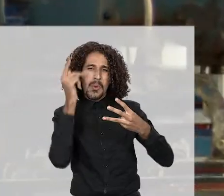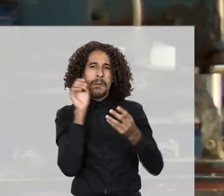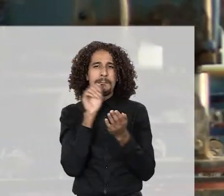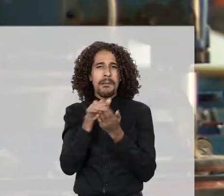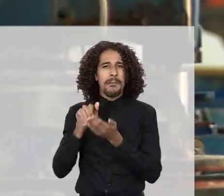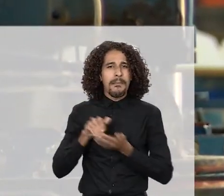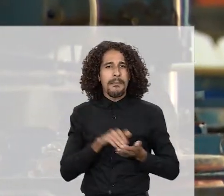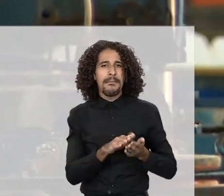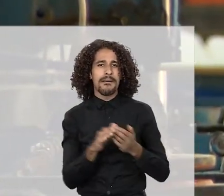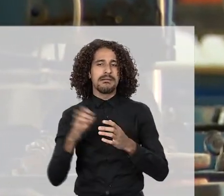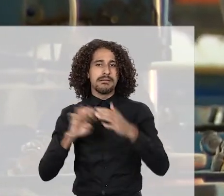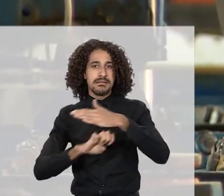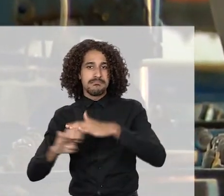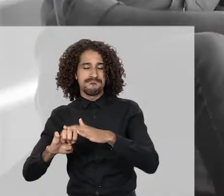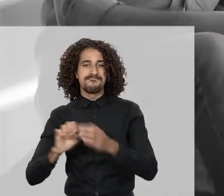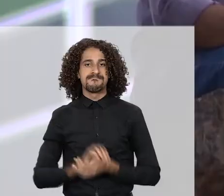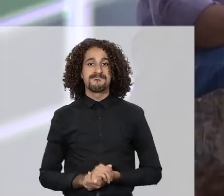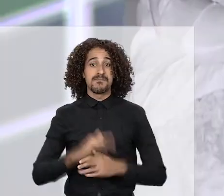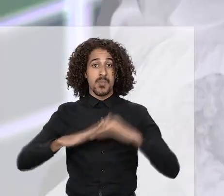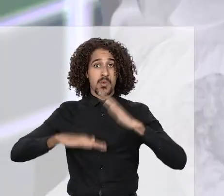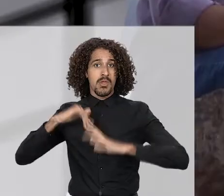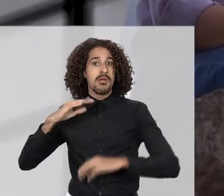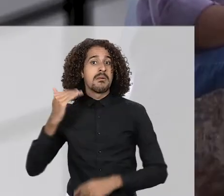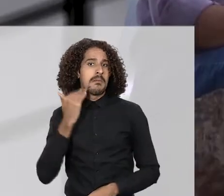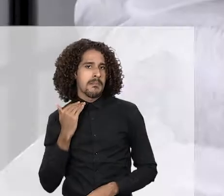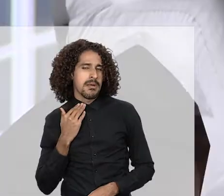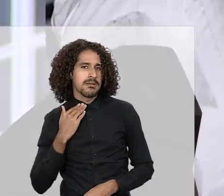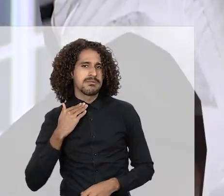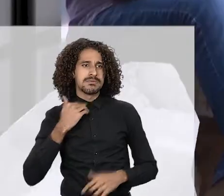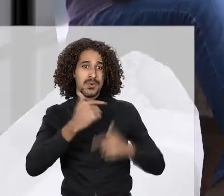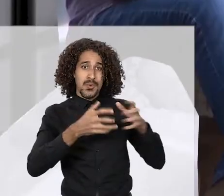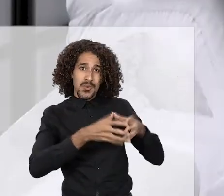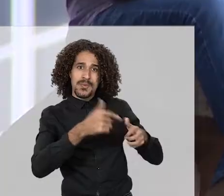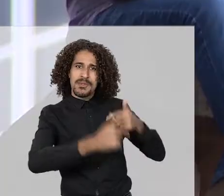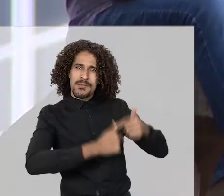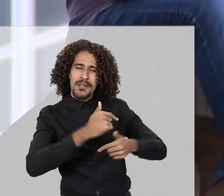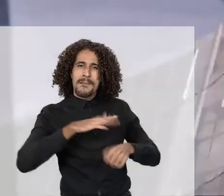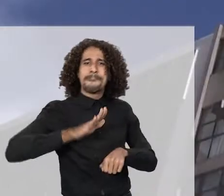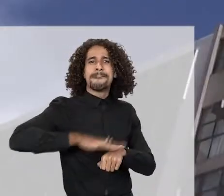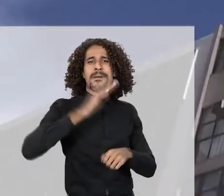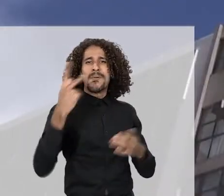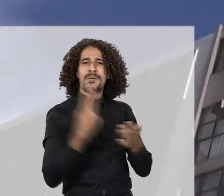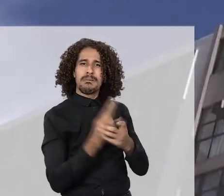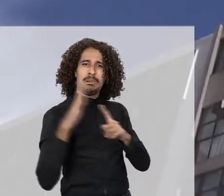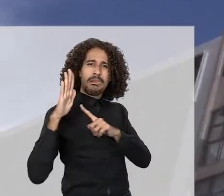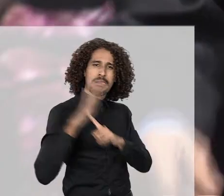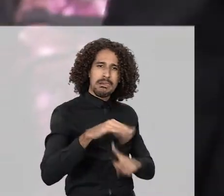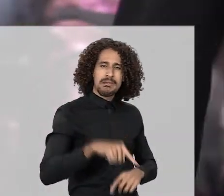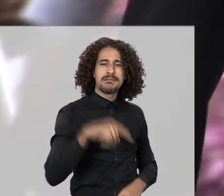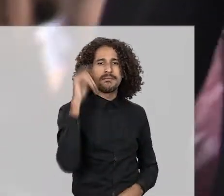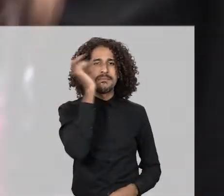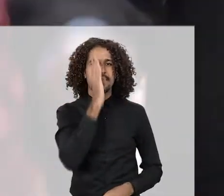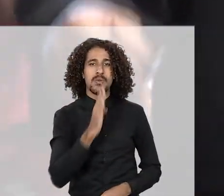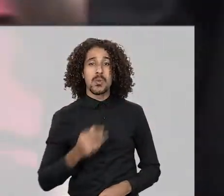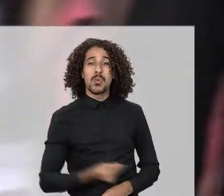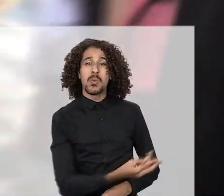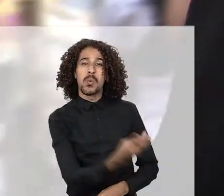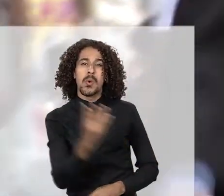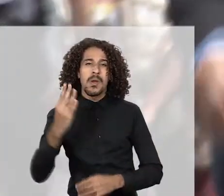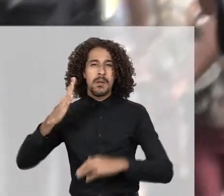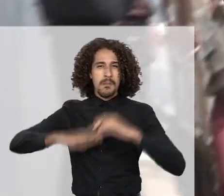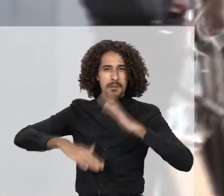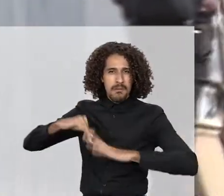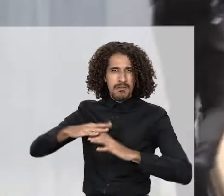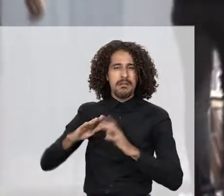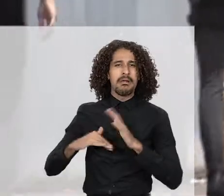afastamento nas empresas. Os bancários estão entre os trabalhadores que mais sofrem assédio moral no Brasil. O número de